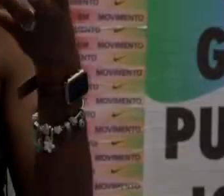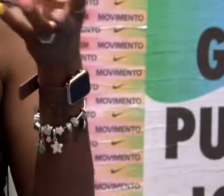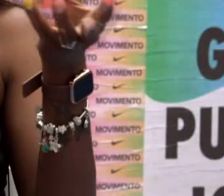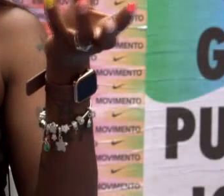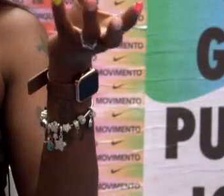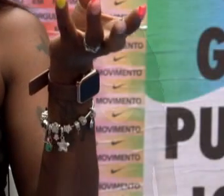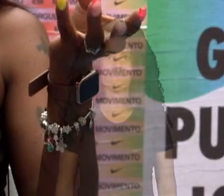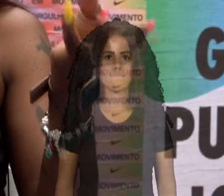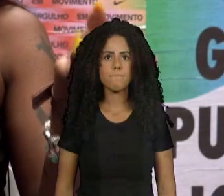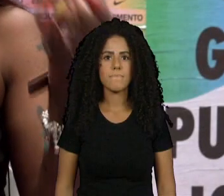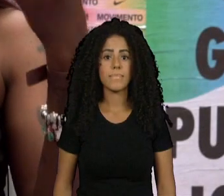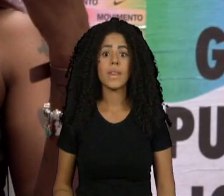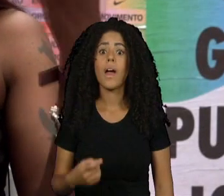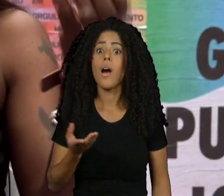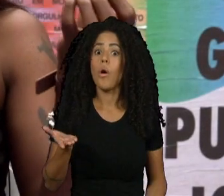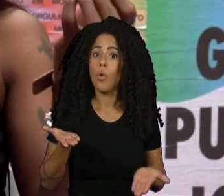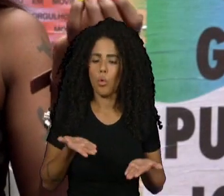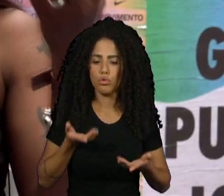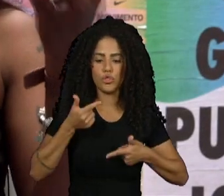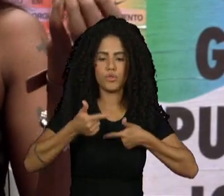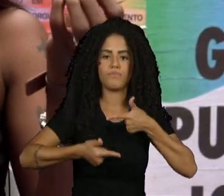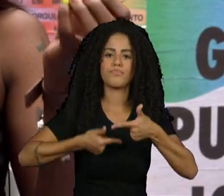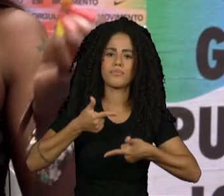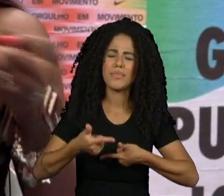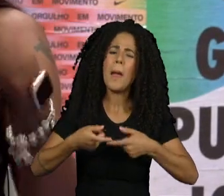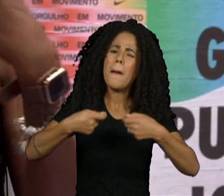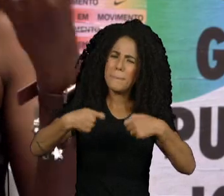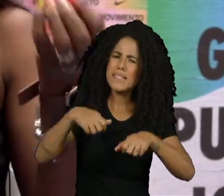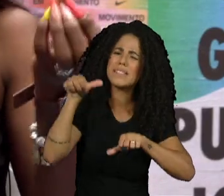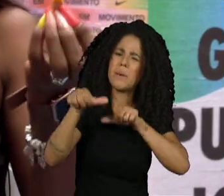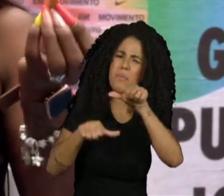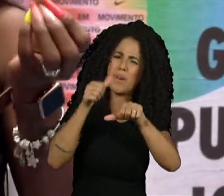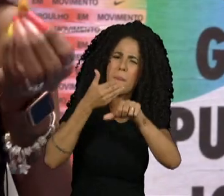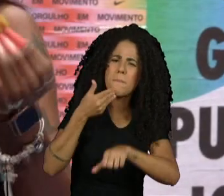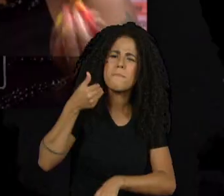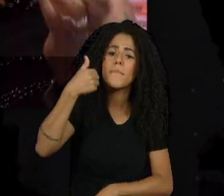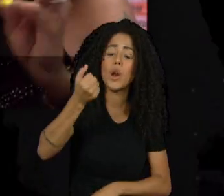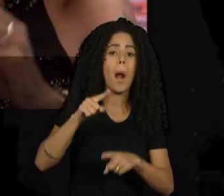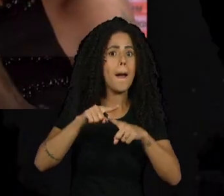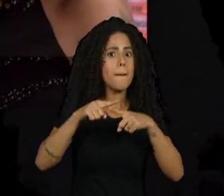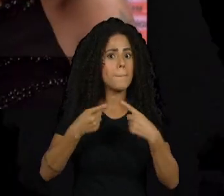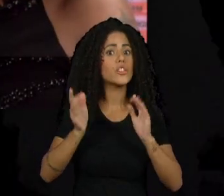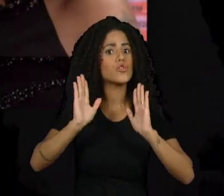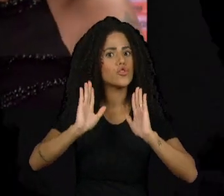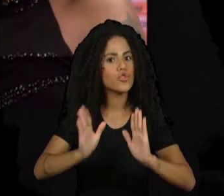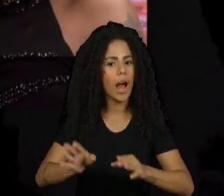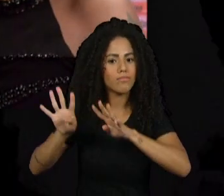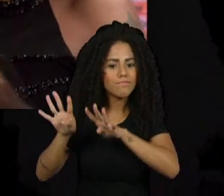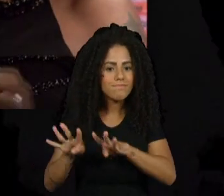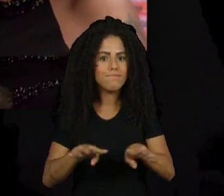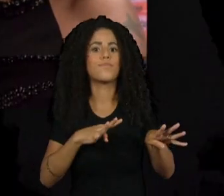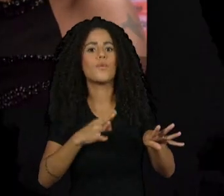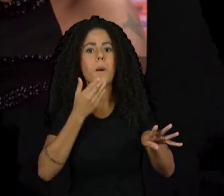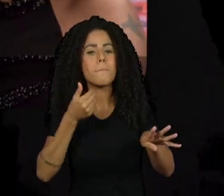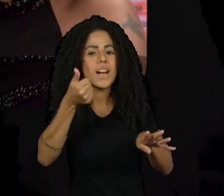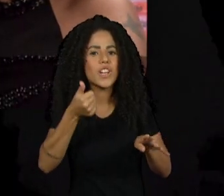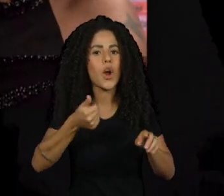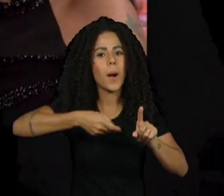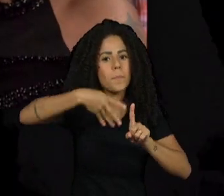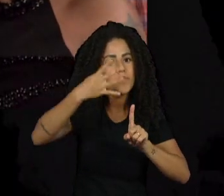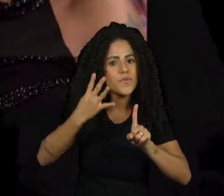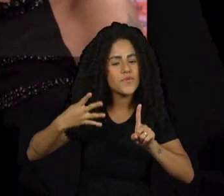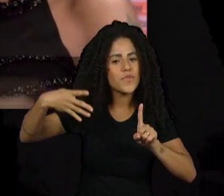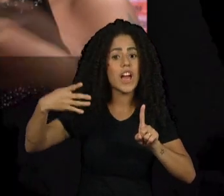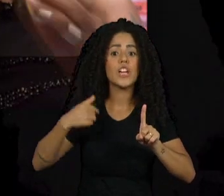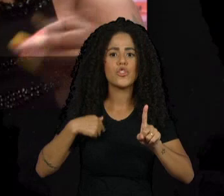O mercado de trabalho, ele ainda precisa mudar? Precisa, mas eu acredito que a gente está tendo uma visibilidade, a gente está conseguindo chegar em